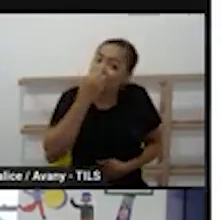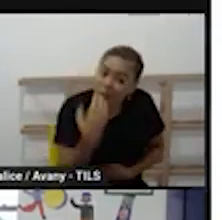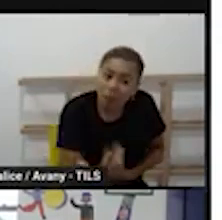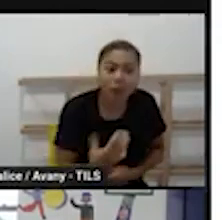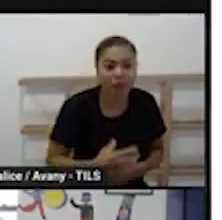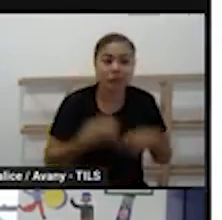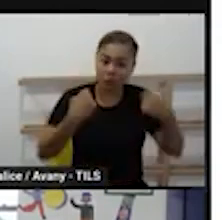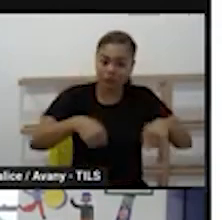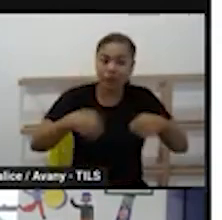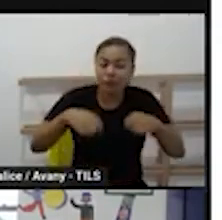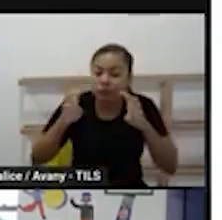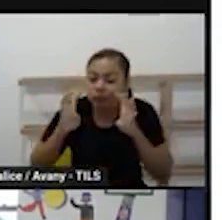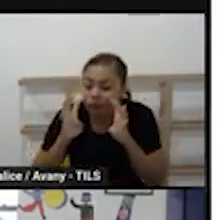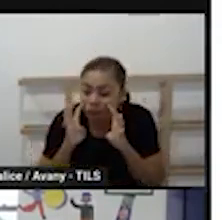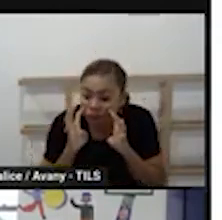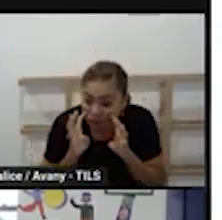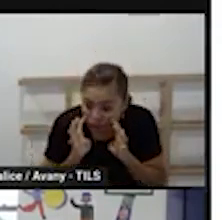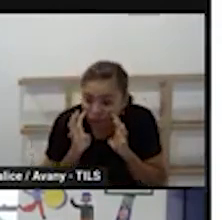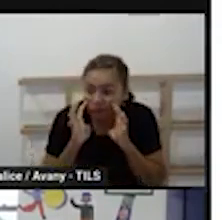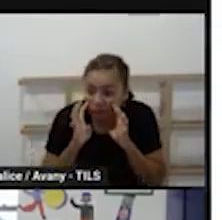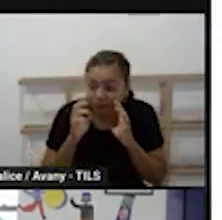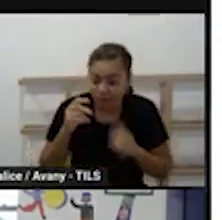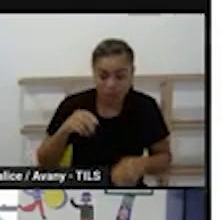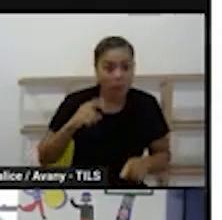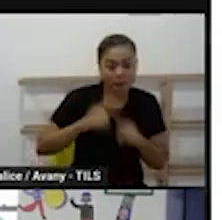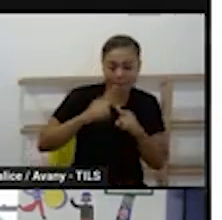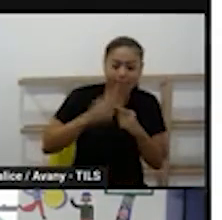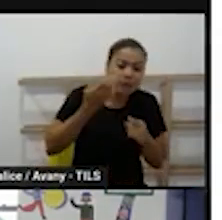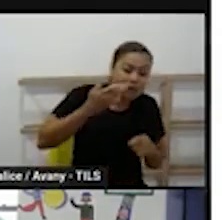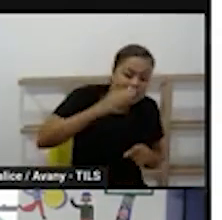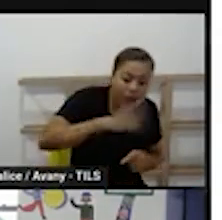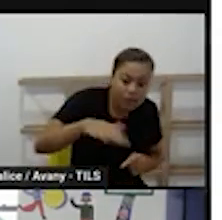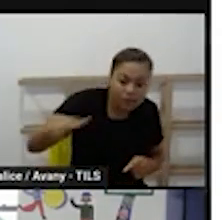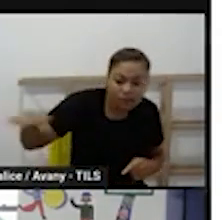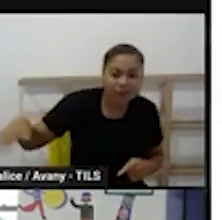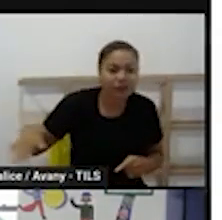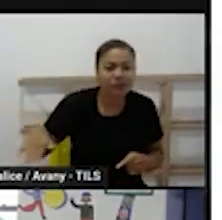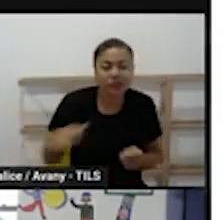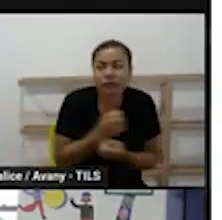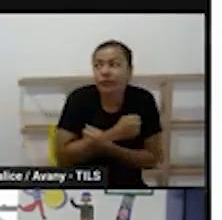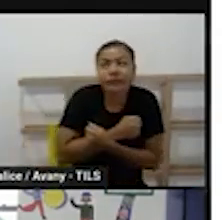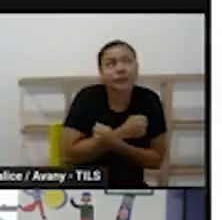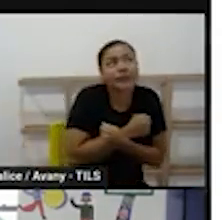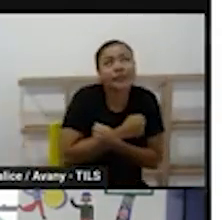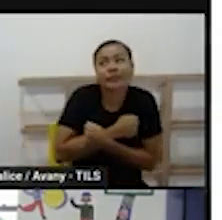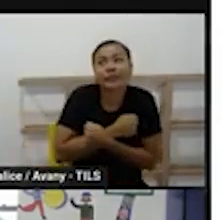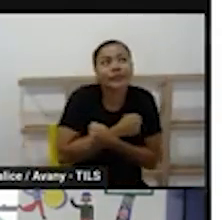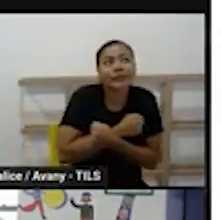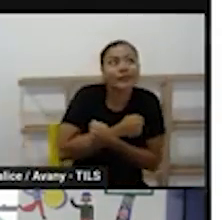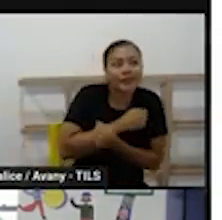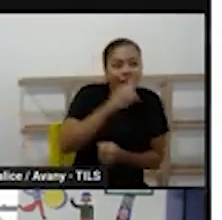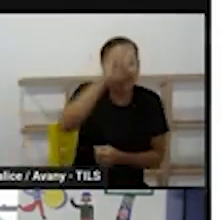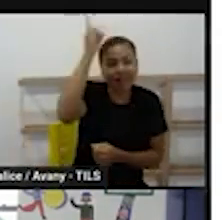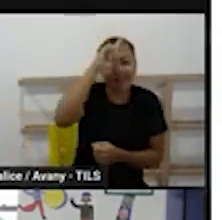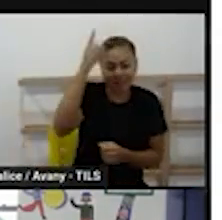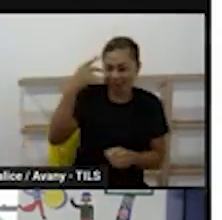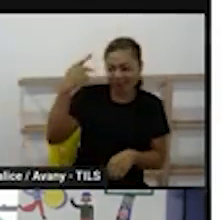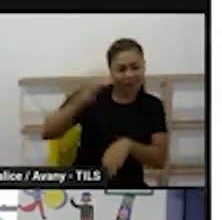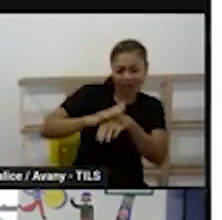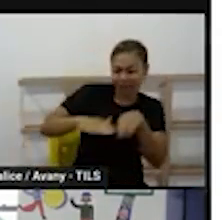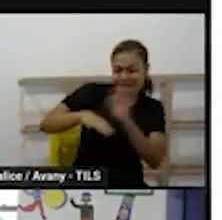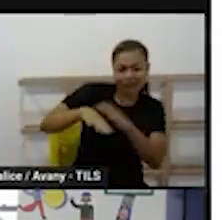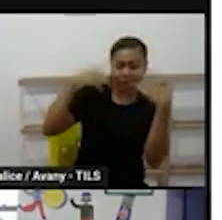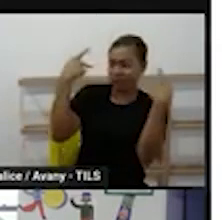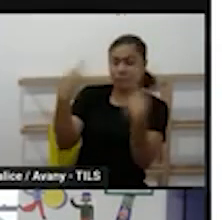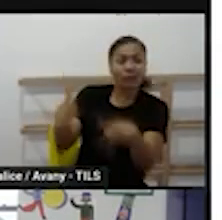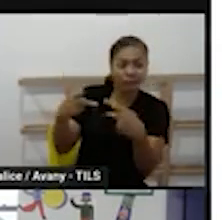e a criança é espontânea muitas vezes por tentar dar conta de uma rotina até o final tentar